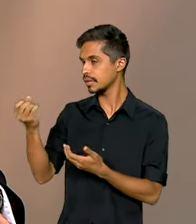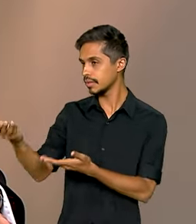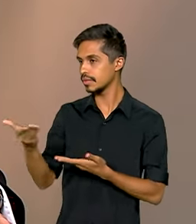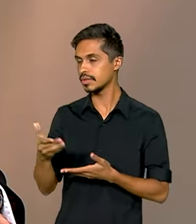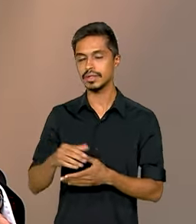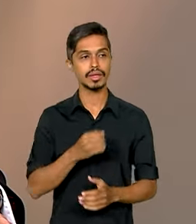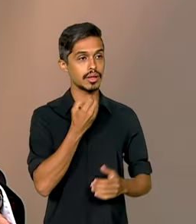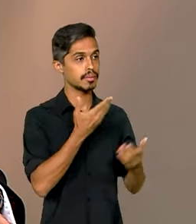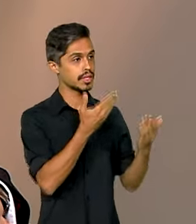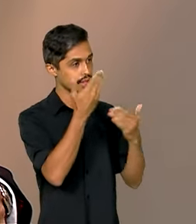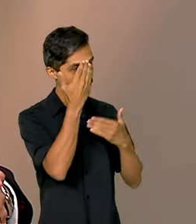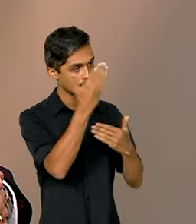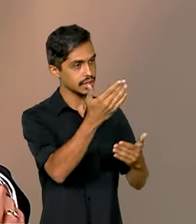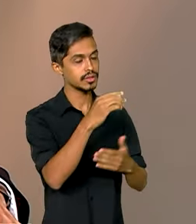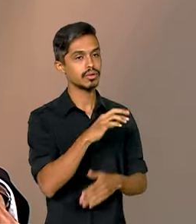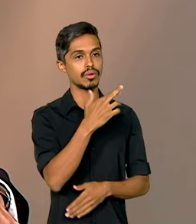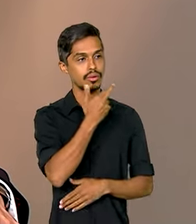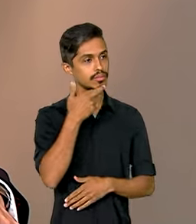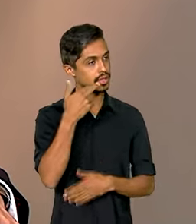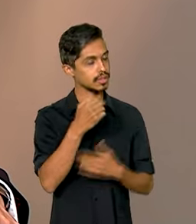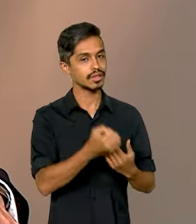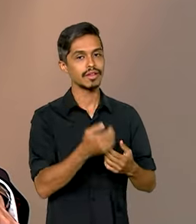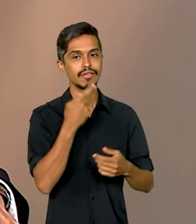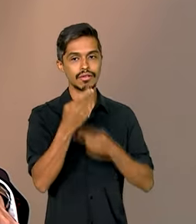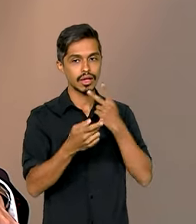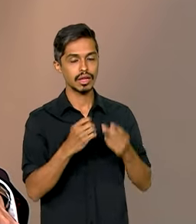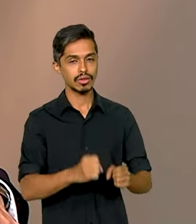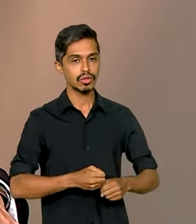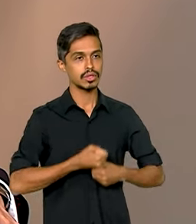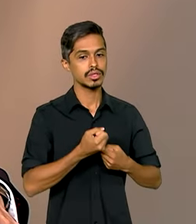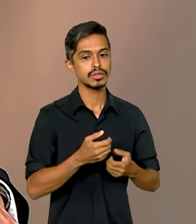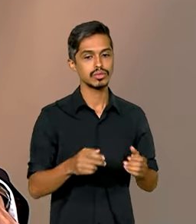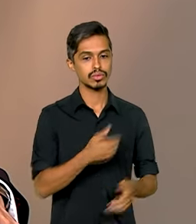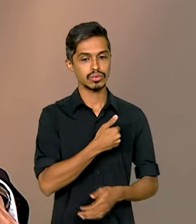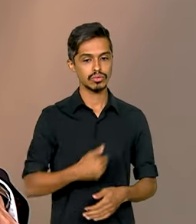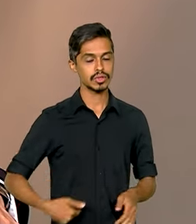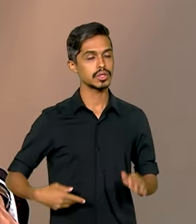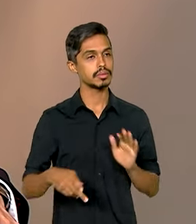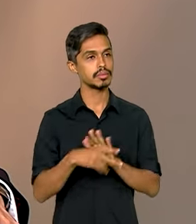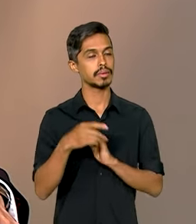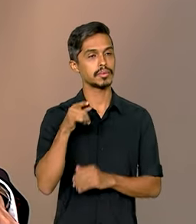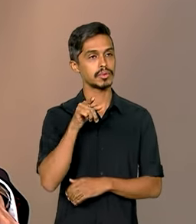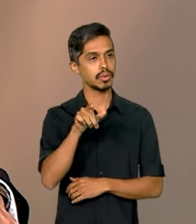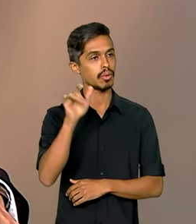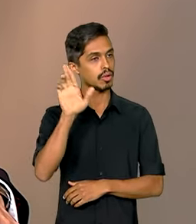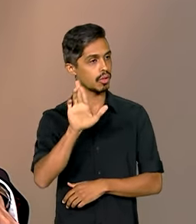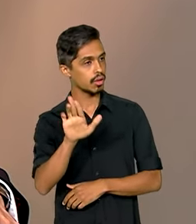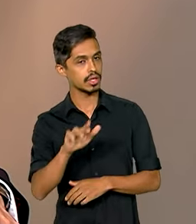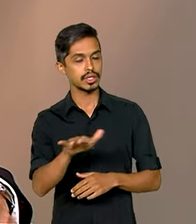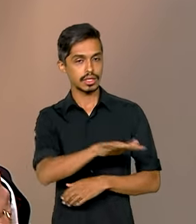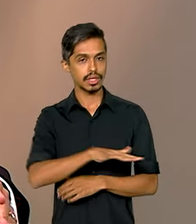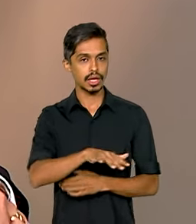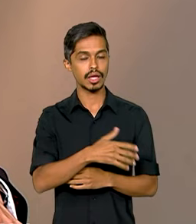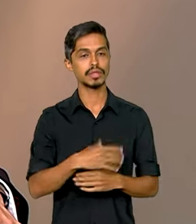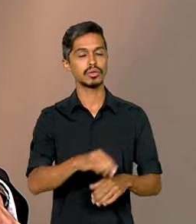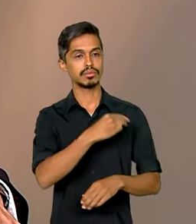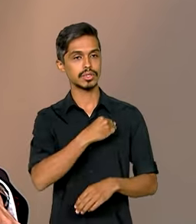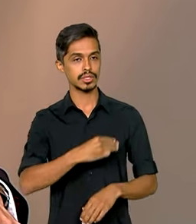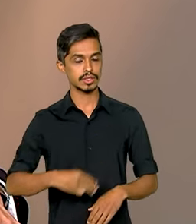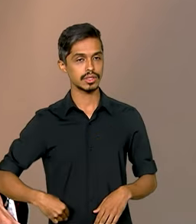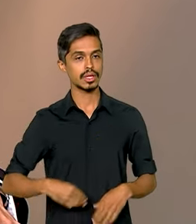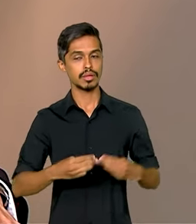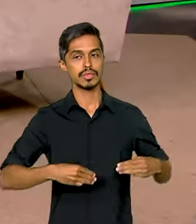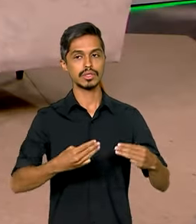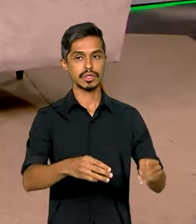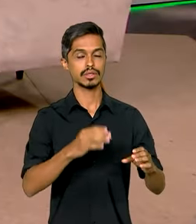Um prazer estar aqui e falar das ações do governo do presidente Lula na área do Ministério das Comunicações que está sobre a